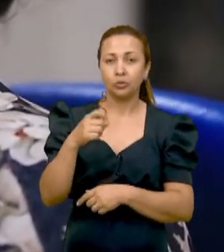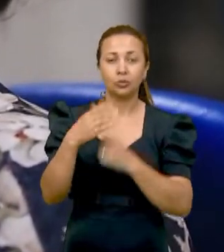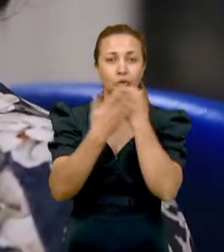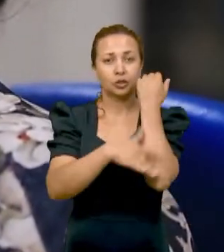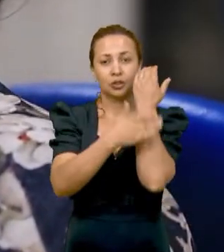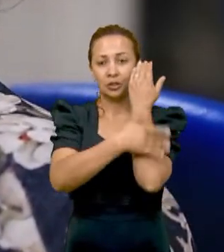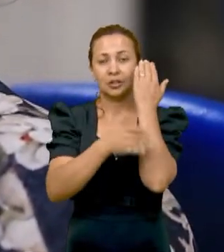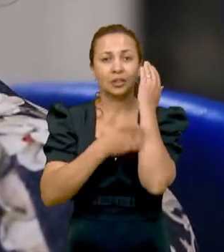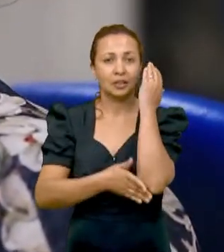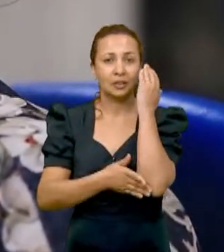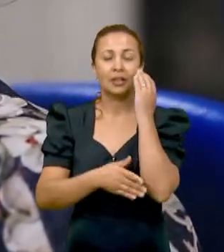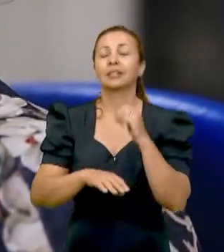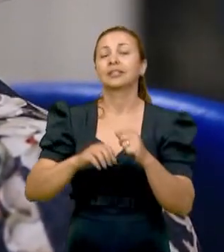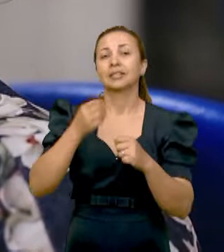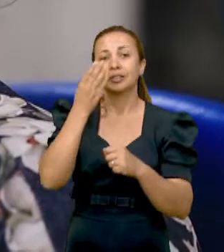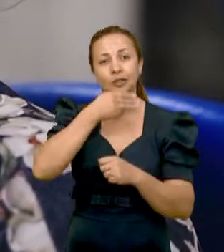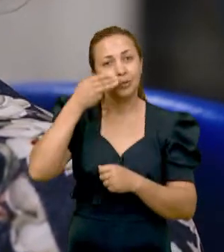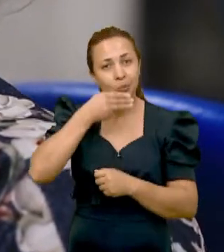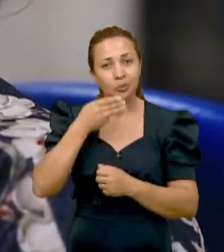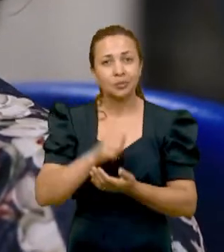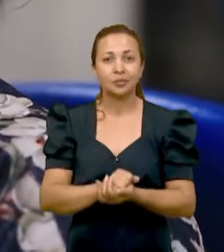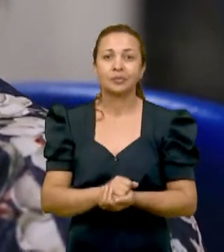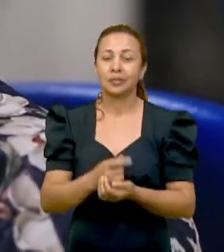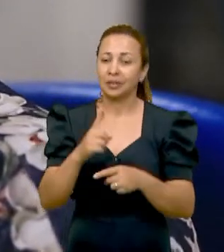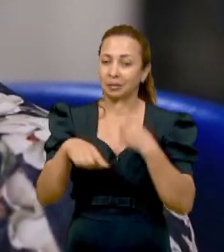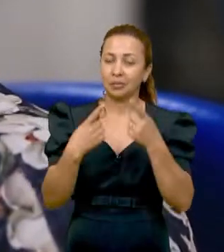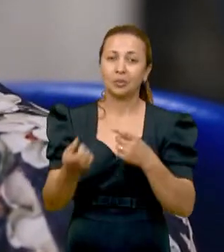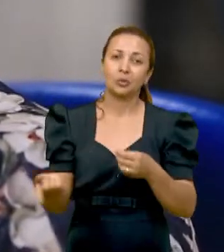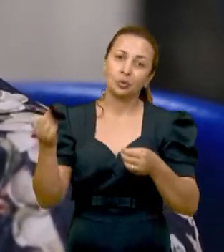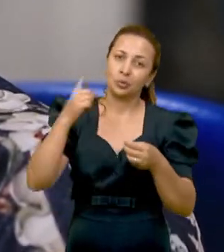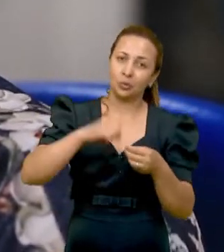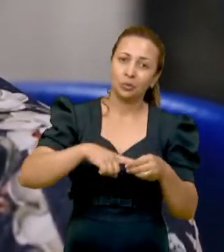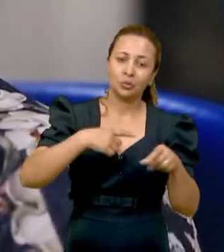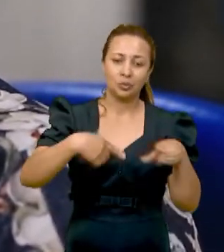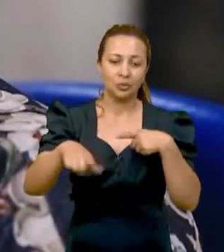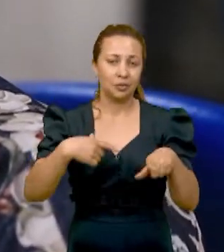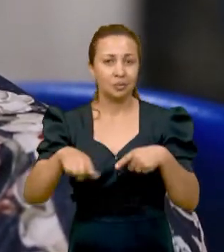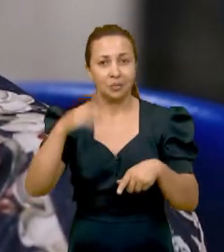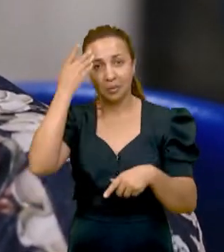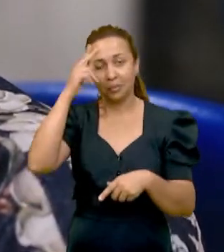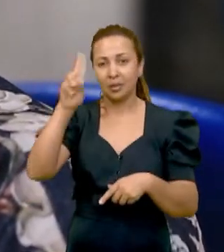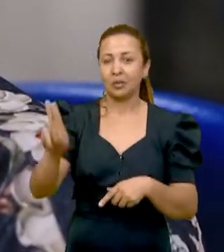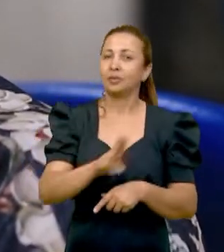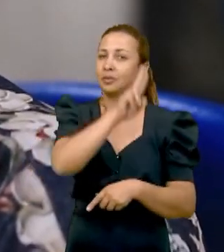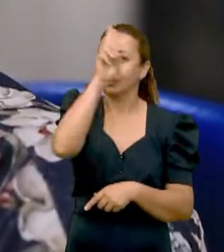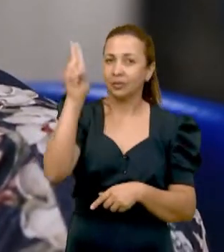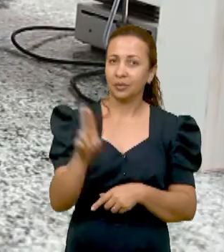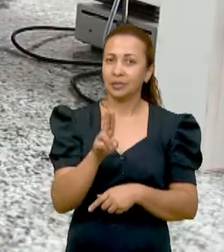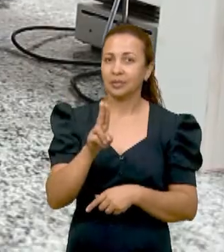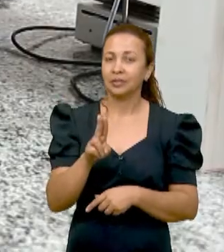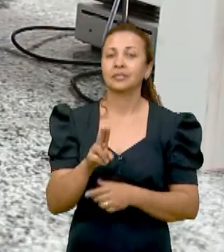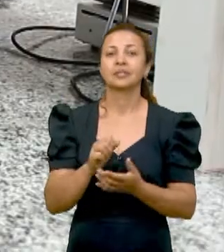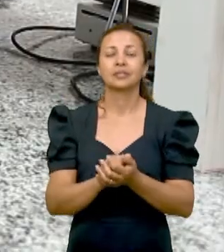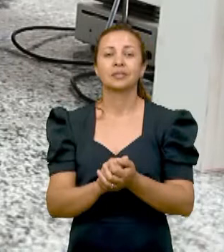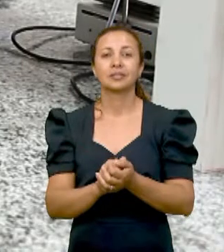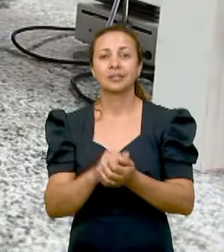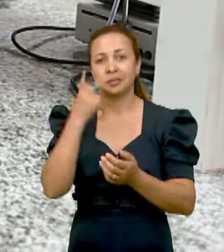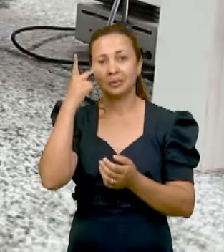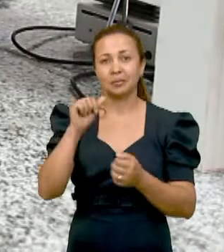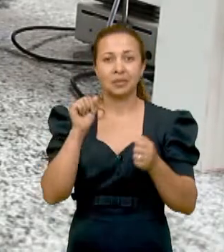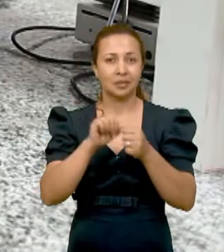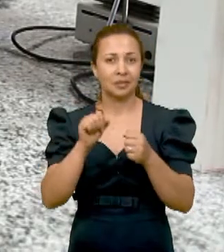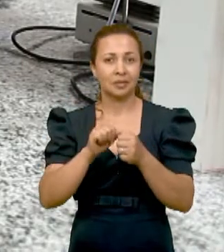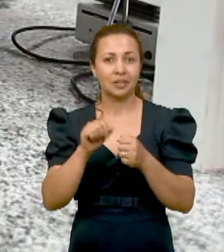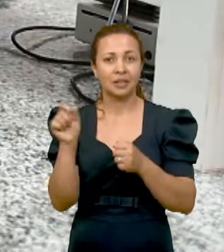trouxe o trabalho para a universidade, né? A professora do ensino médio é eco-orientadora desse trabalho, para fazer